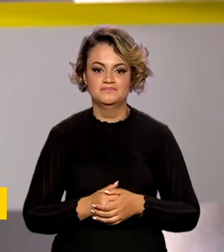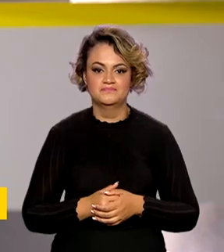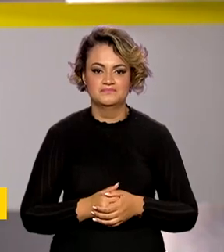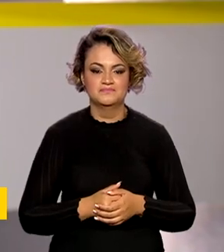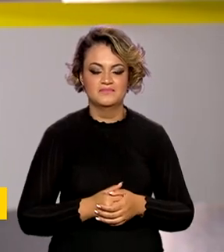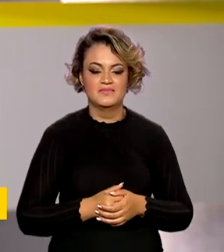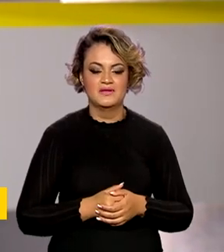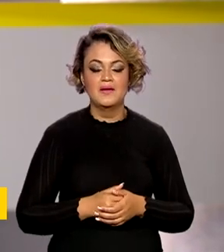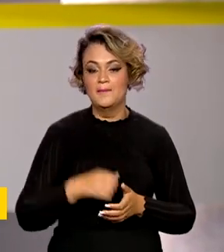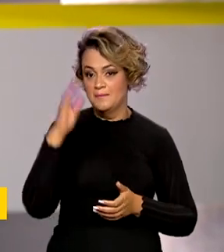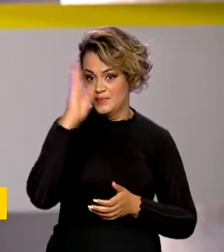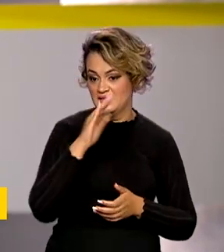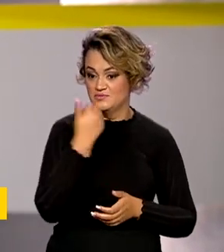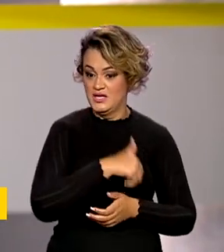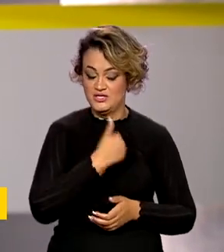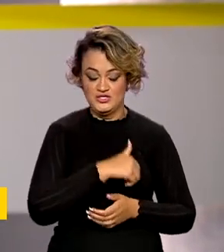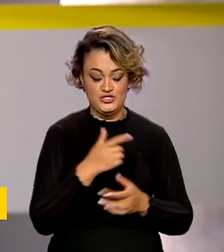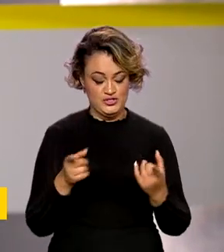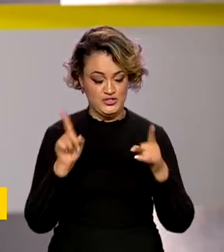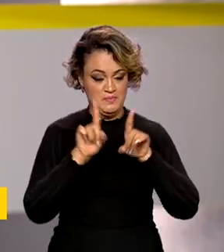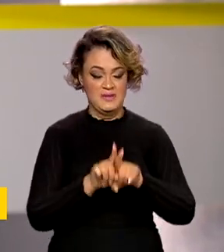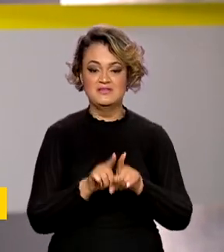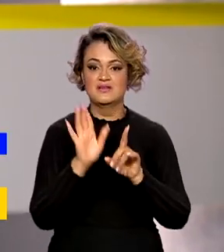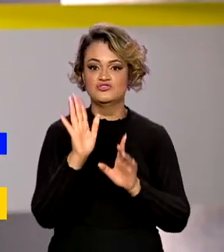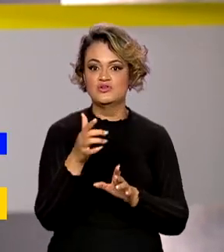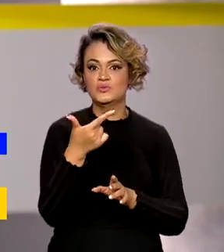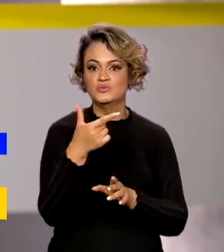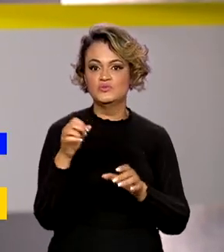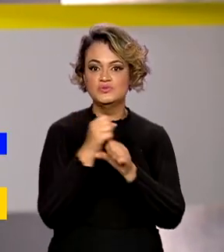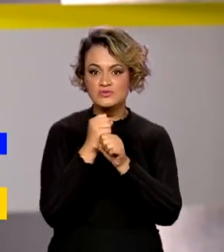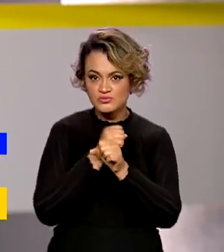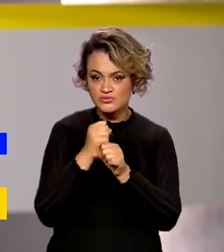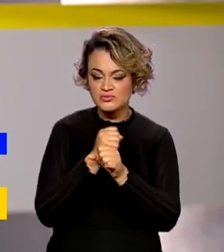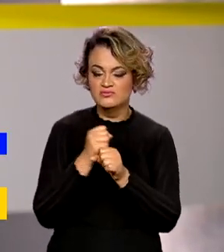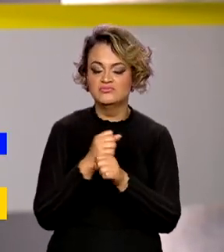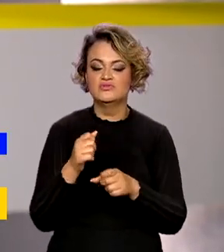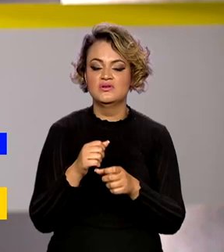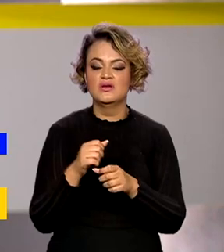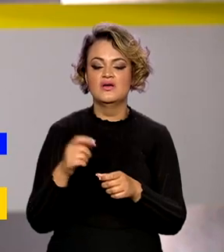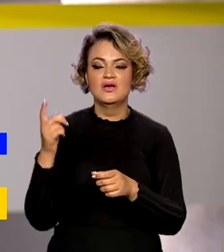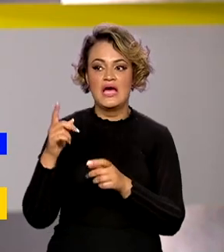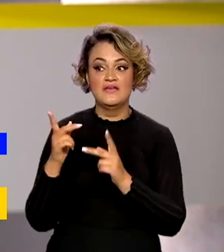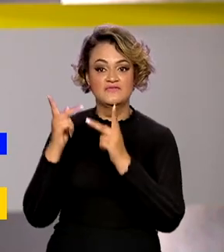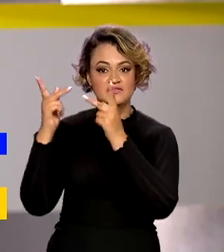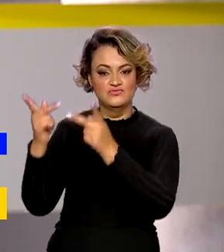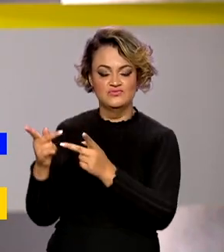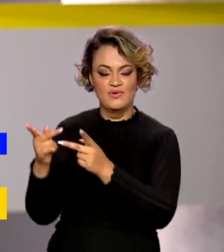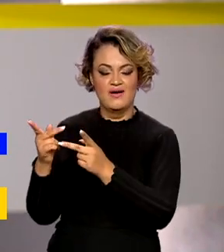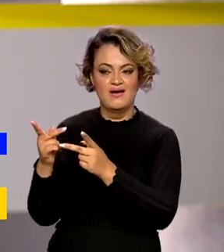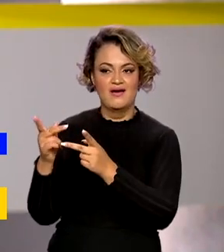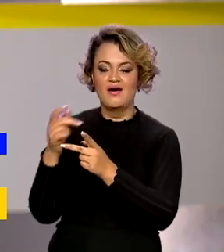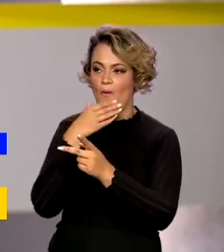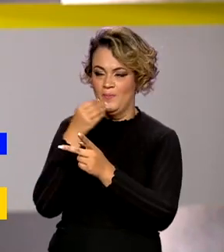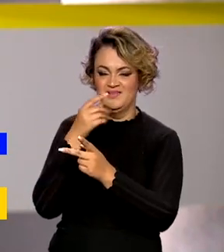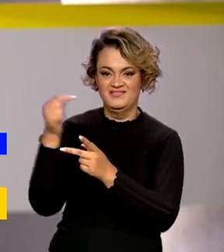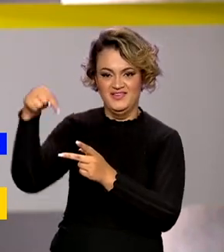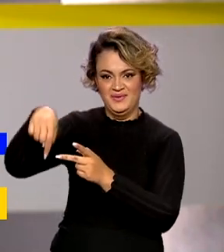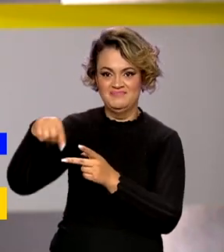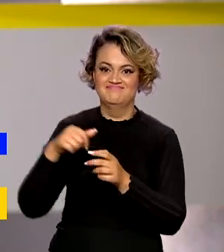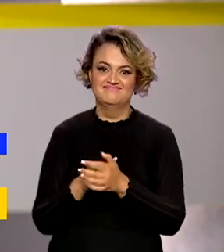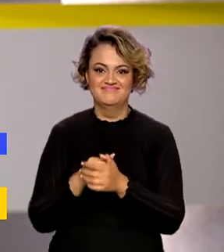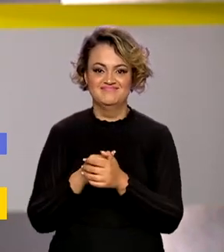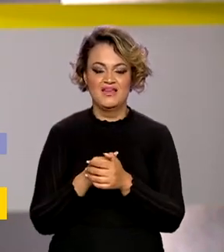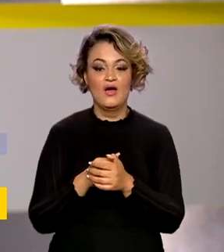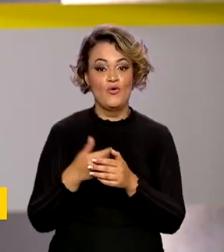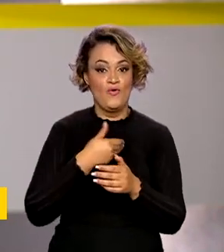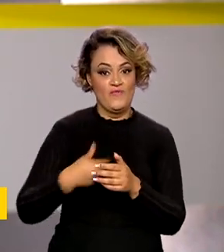Brasil e Argentina celebraram 200 anos de relações diplomáticas com uma visita ao presidente argentino no país. O